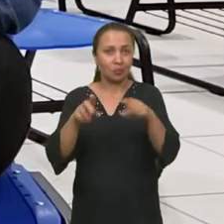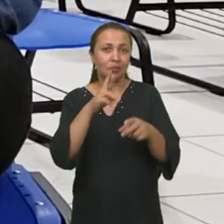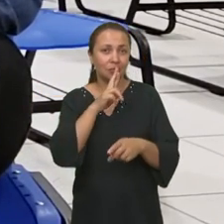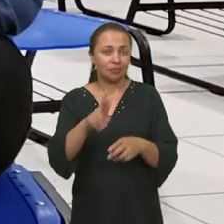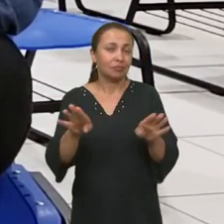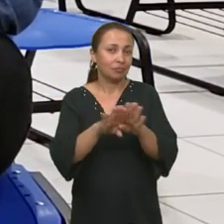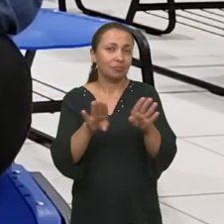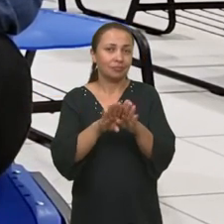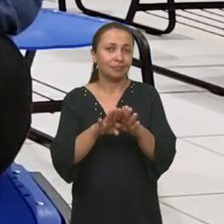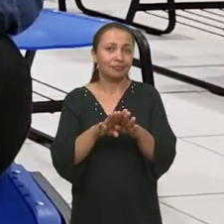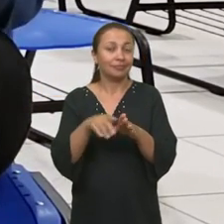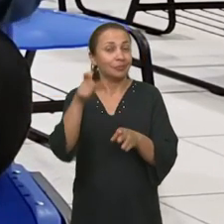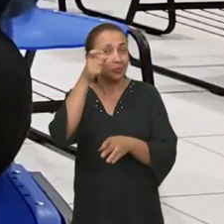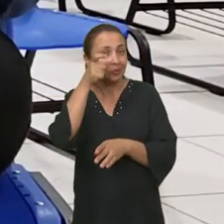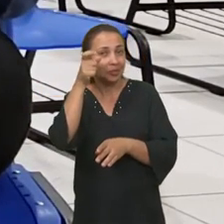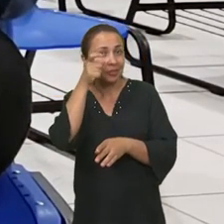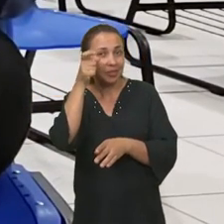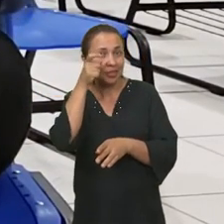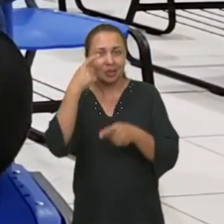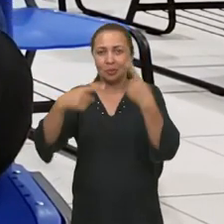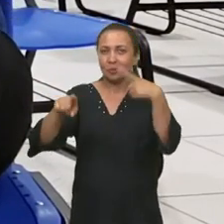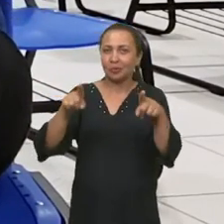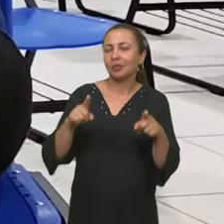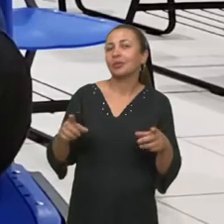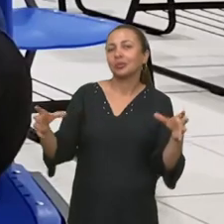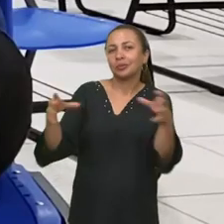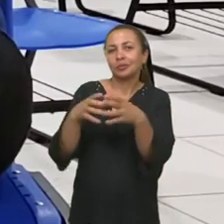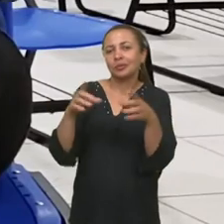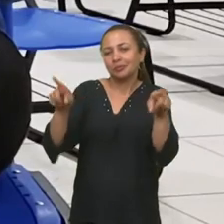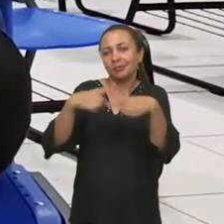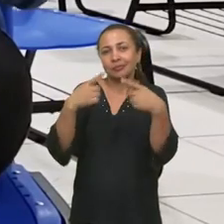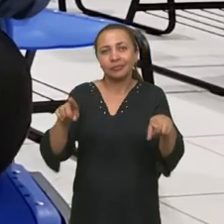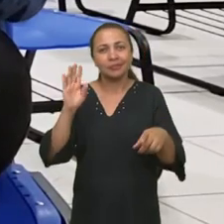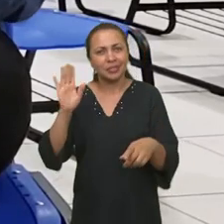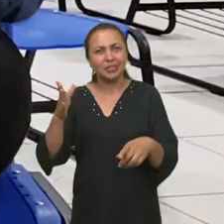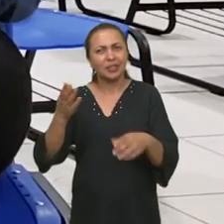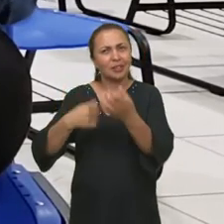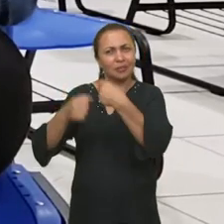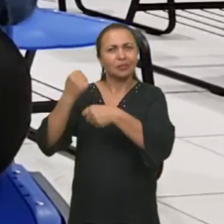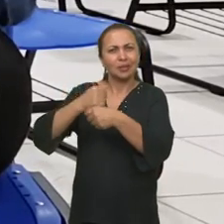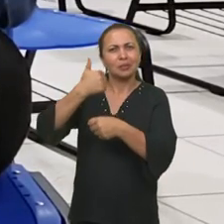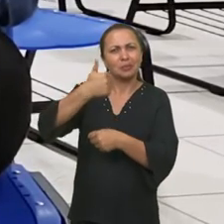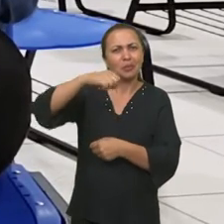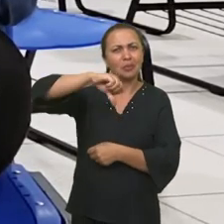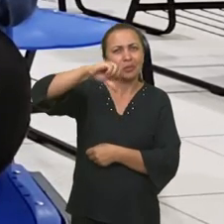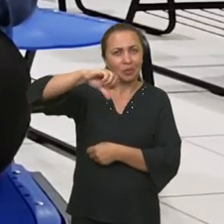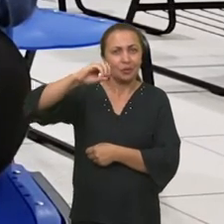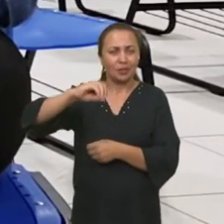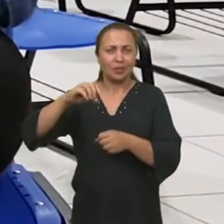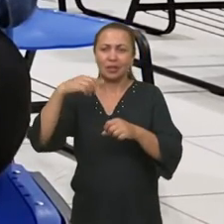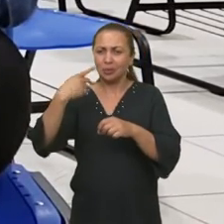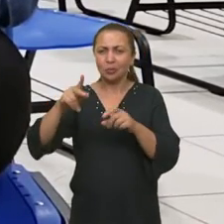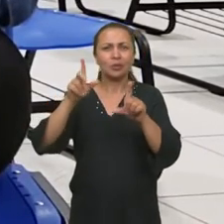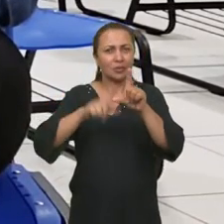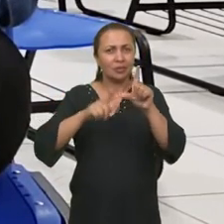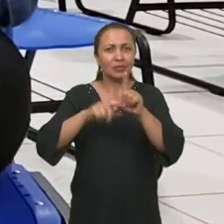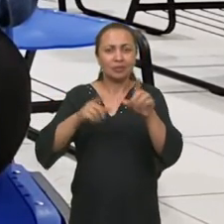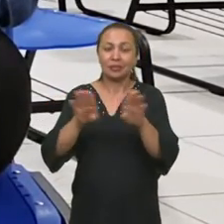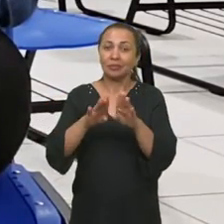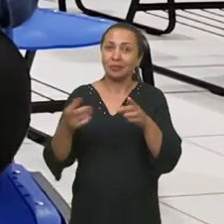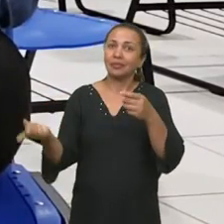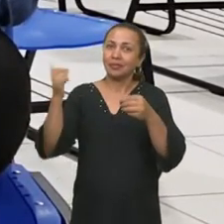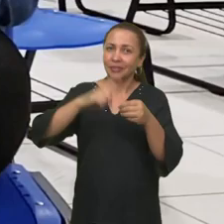outro resultado, talvez, seja o interesse por outras bandas que também, já naquela época da década de 90, também em suas letras,